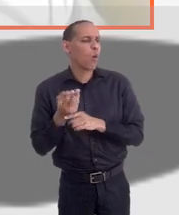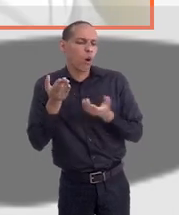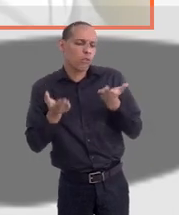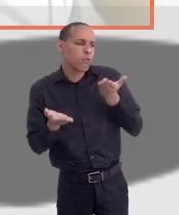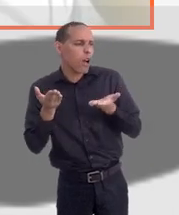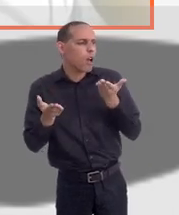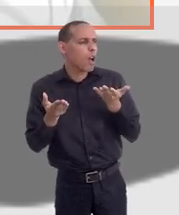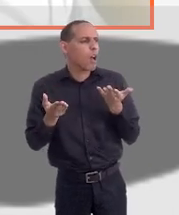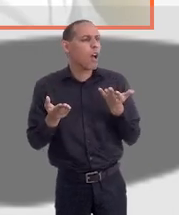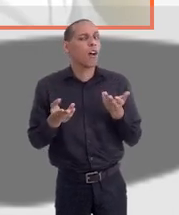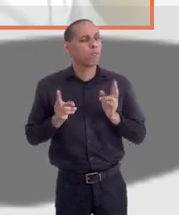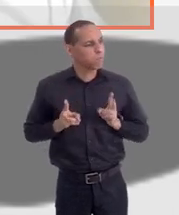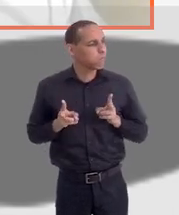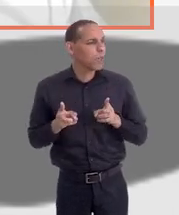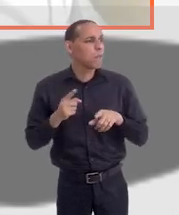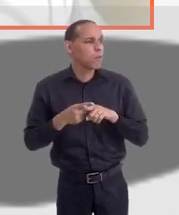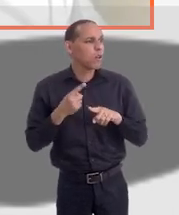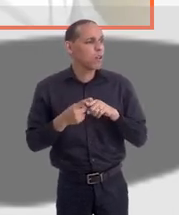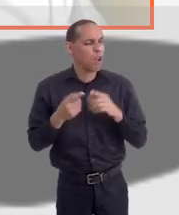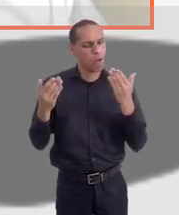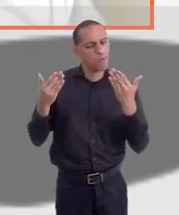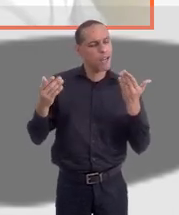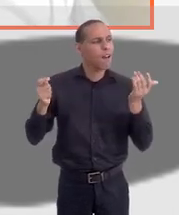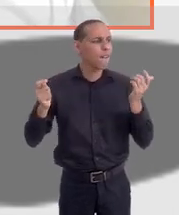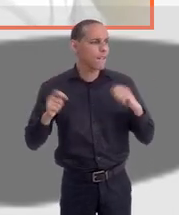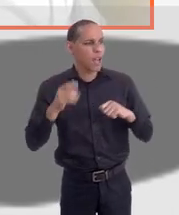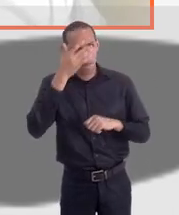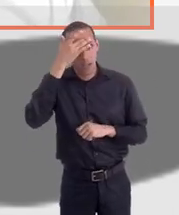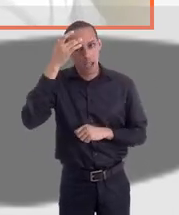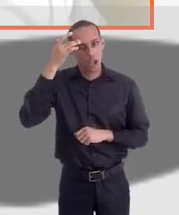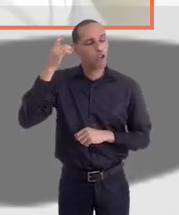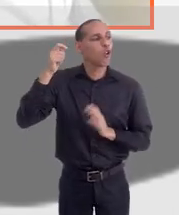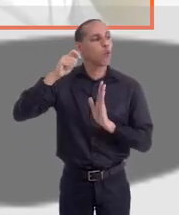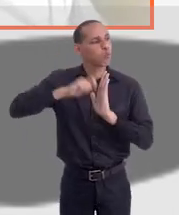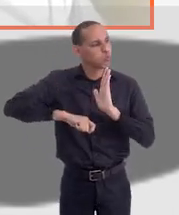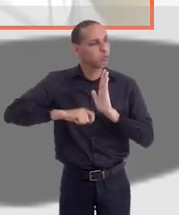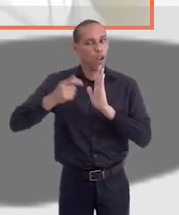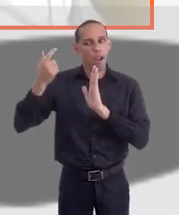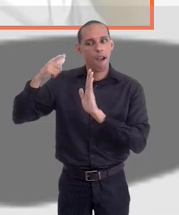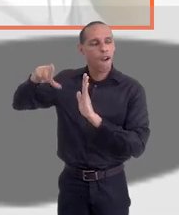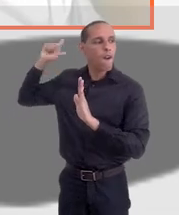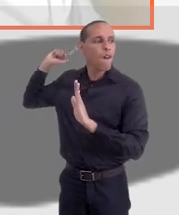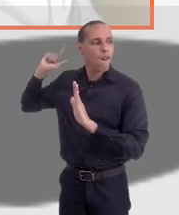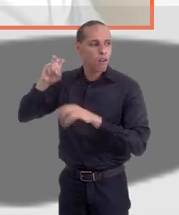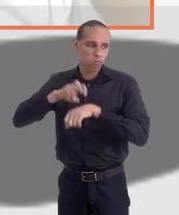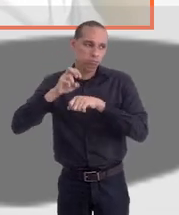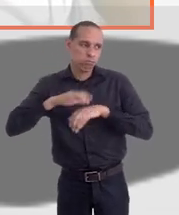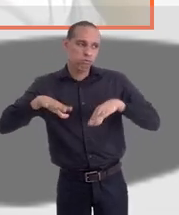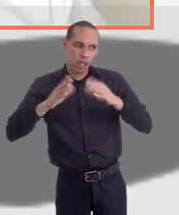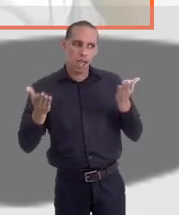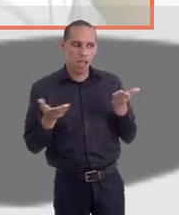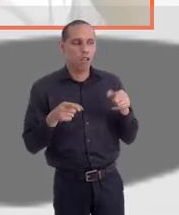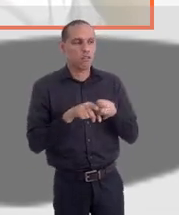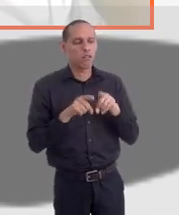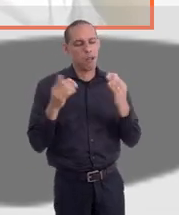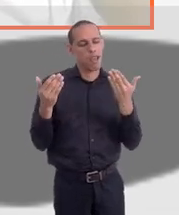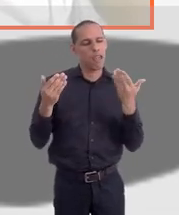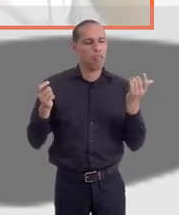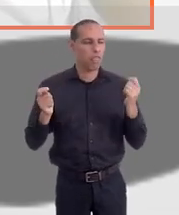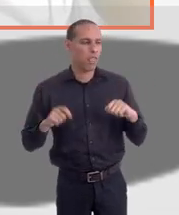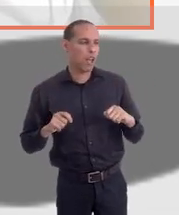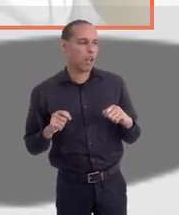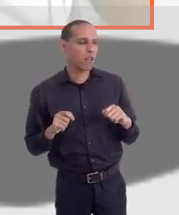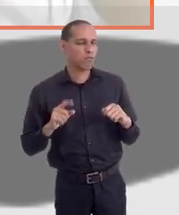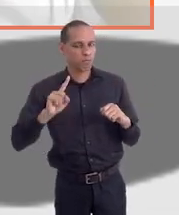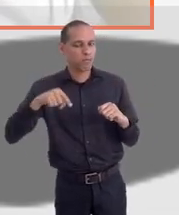ela se manteve, né? Porque tem como comparar o número de inscritos, por exemplo, em concursos antes da pandemia e agora, vamos